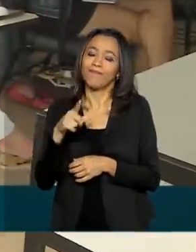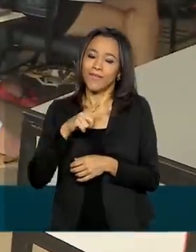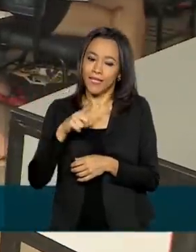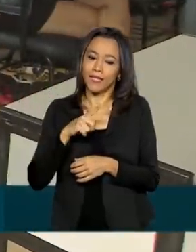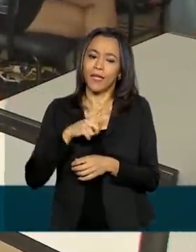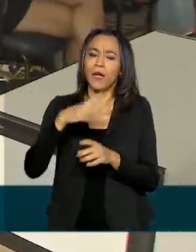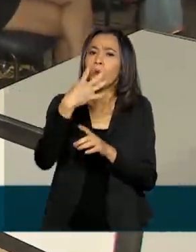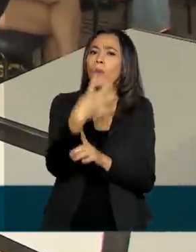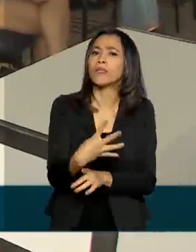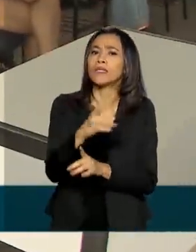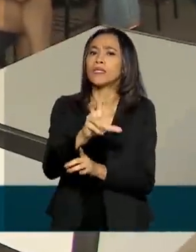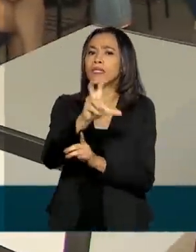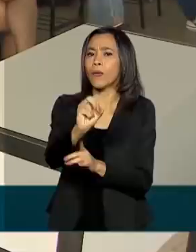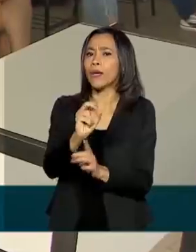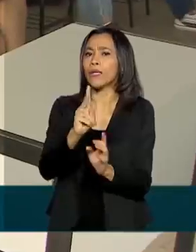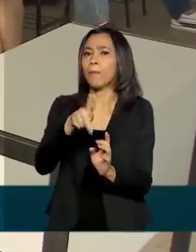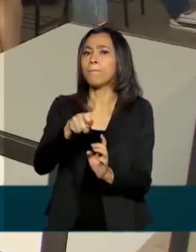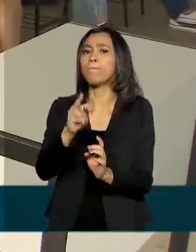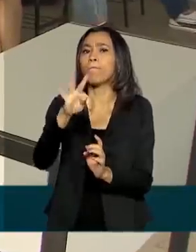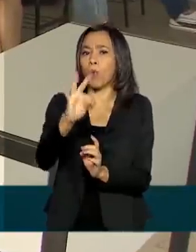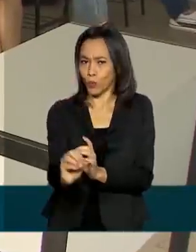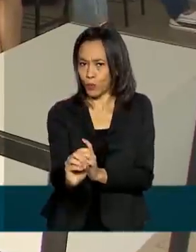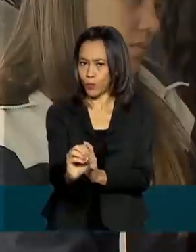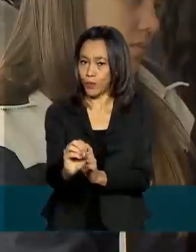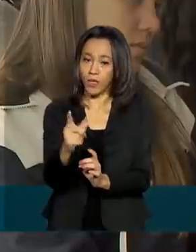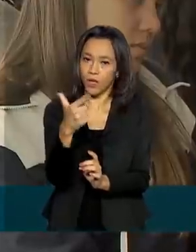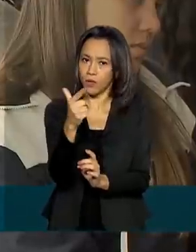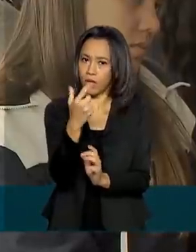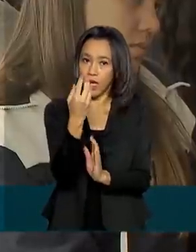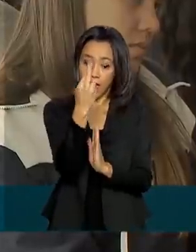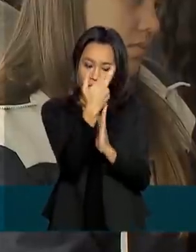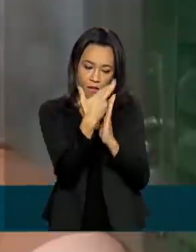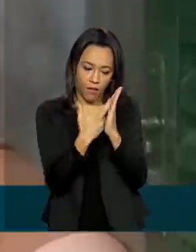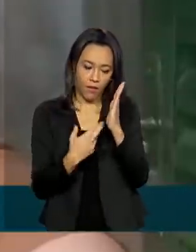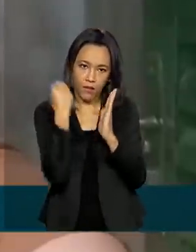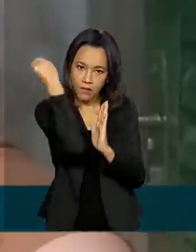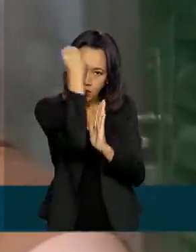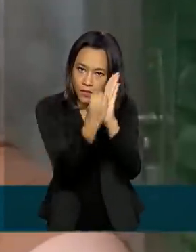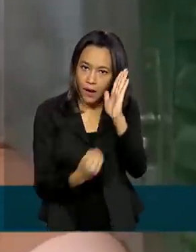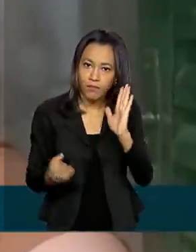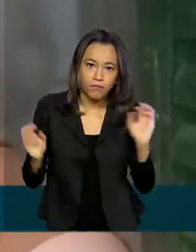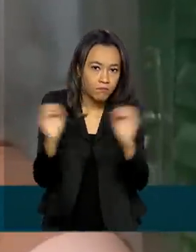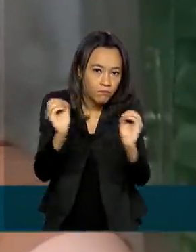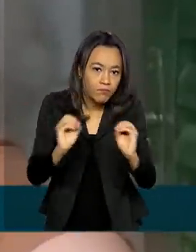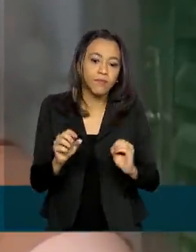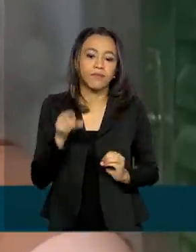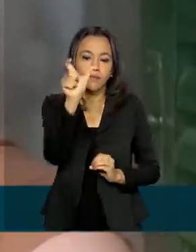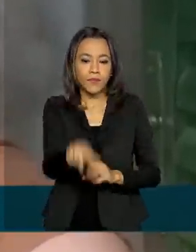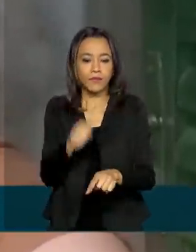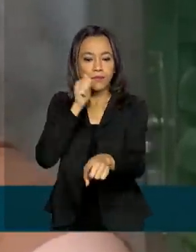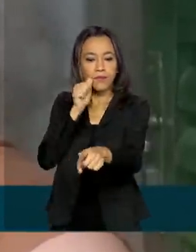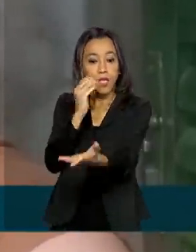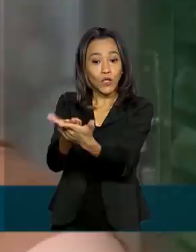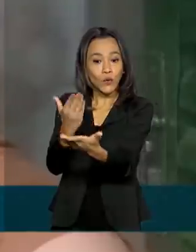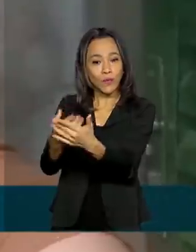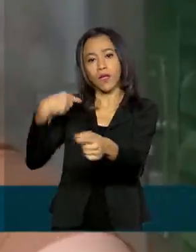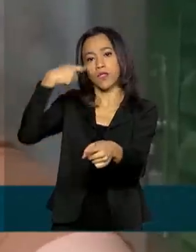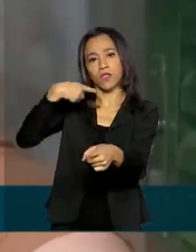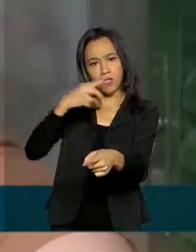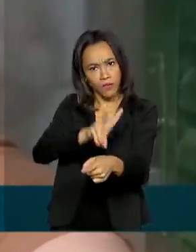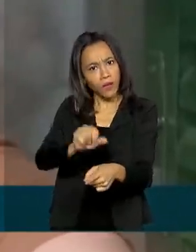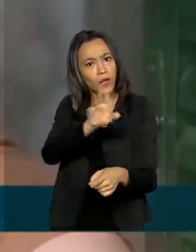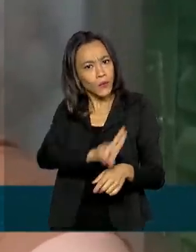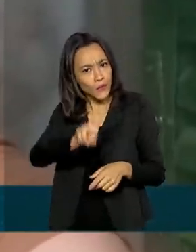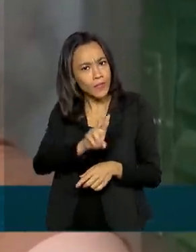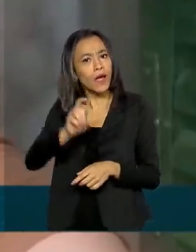450 pontos no Enem e não ter zerado a redação. Vanessa quer cursar direito e vai usar a nota